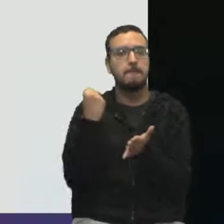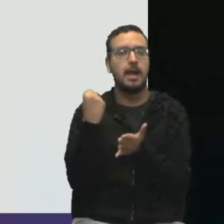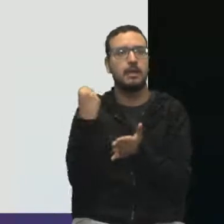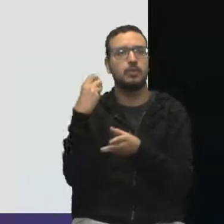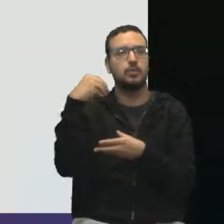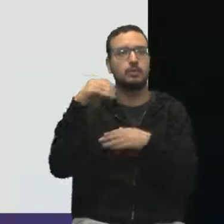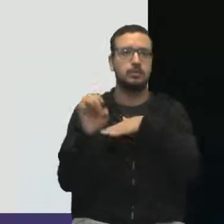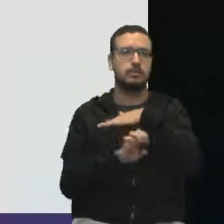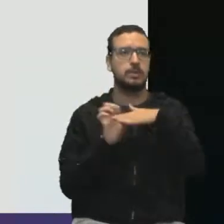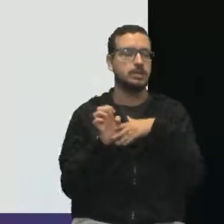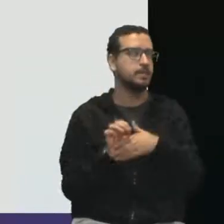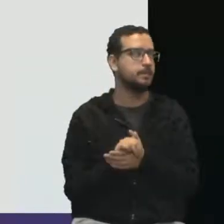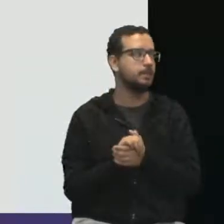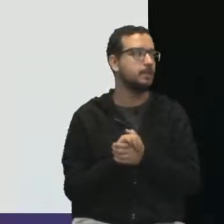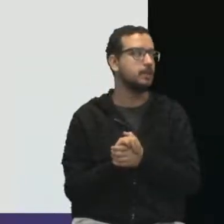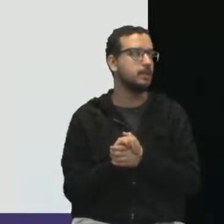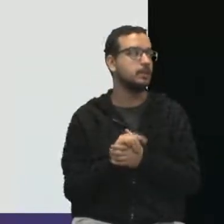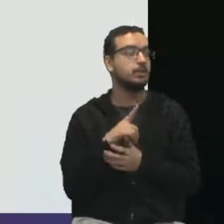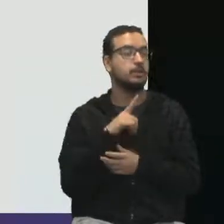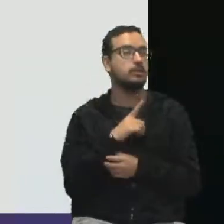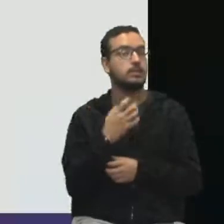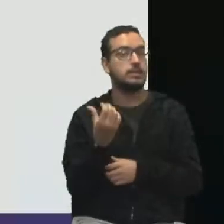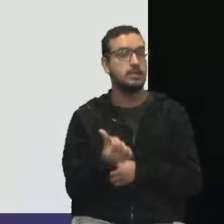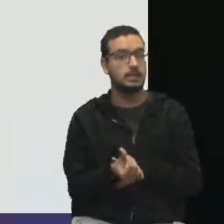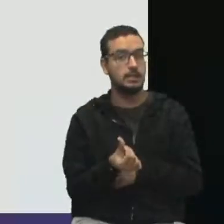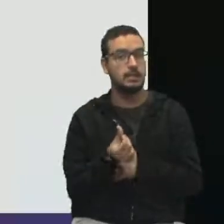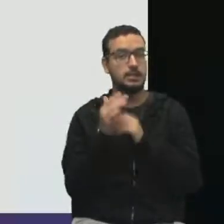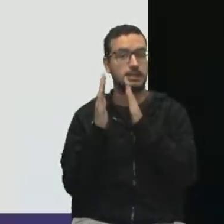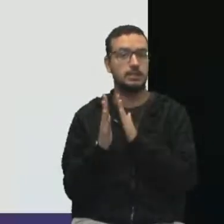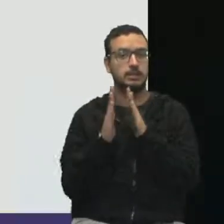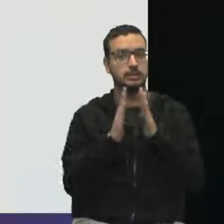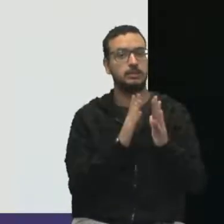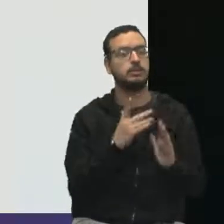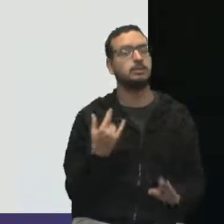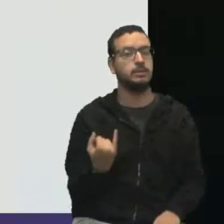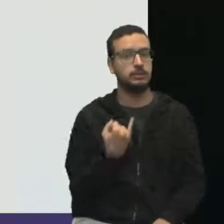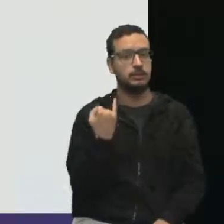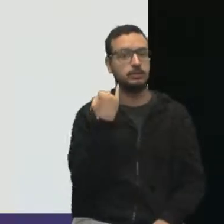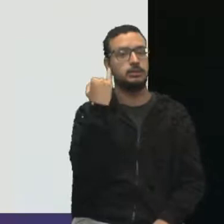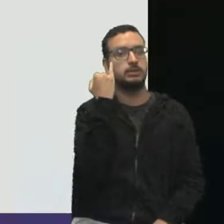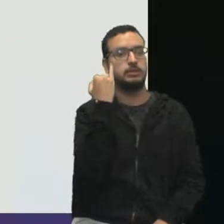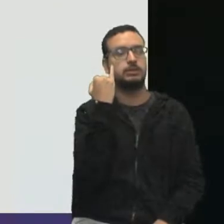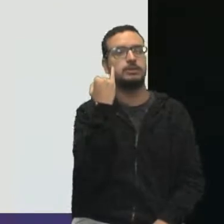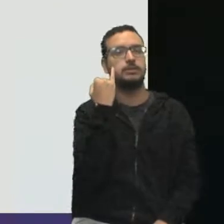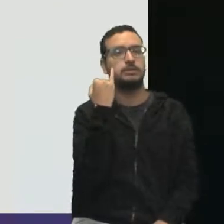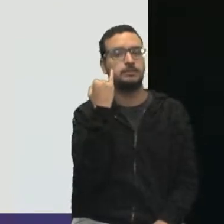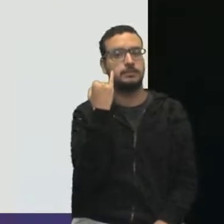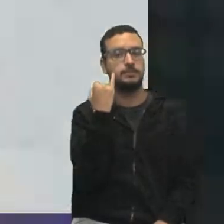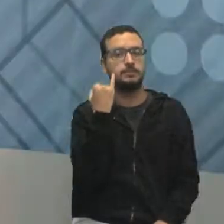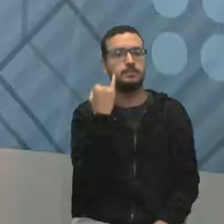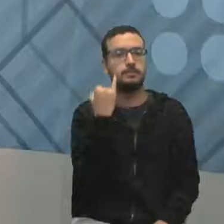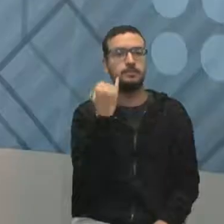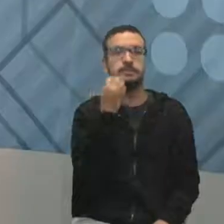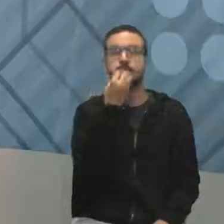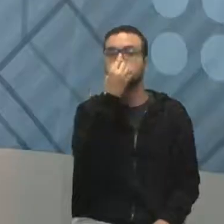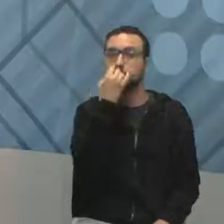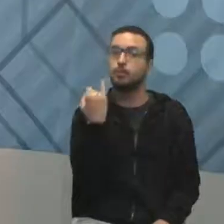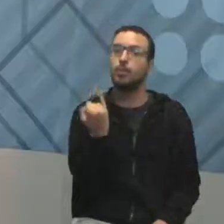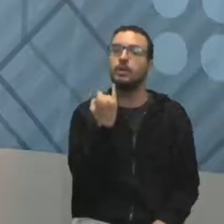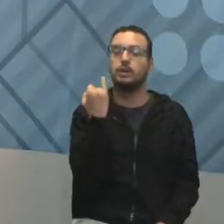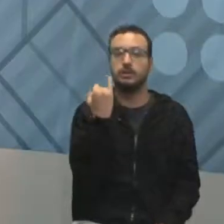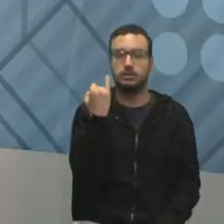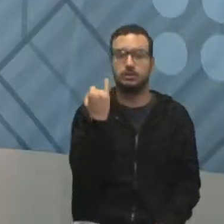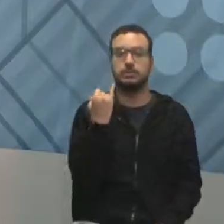organização. Esses são os seis passos, vamos dizer assim, fundamentais ou muito importantes